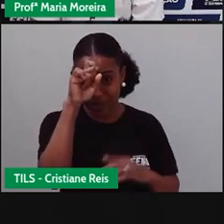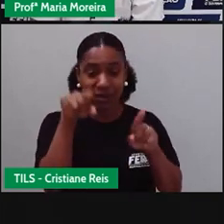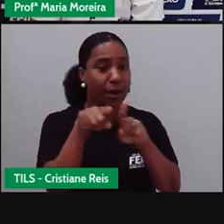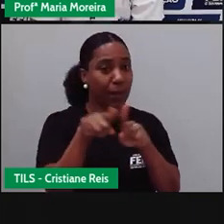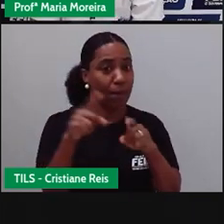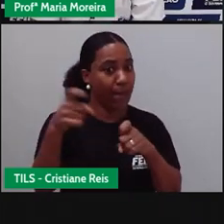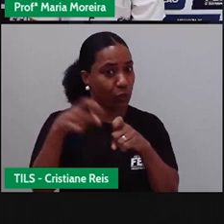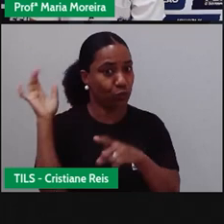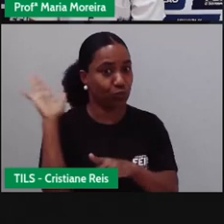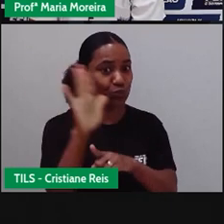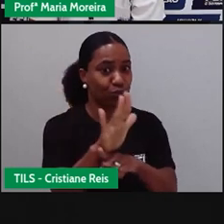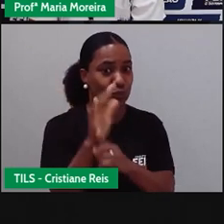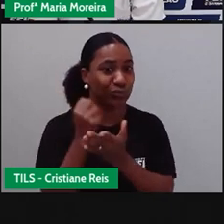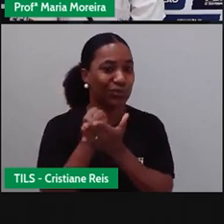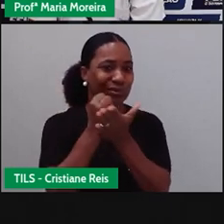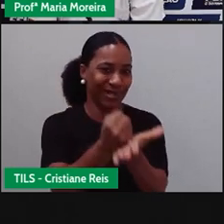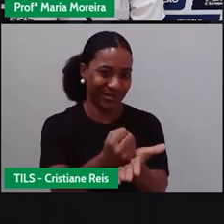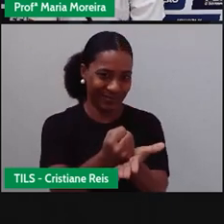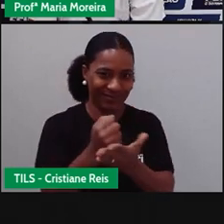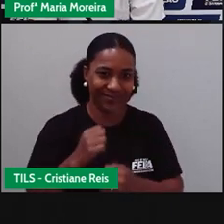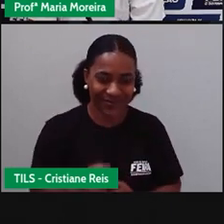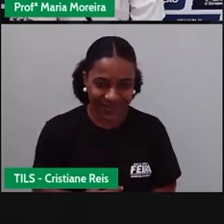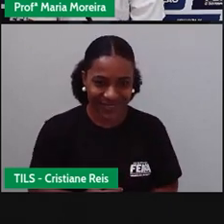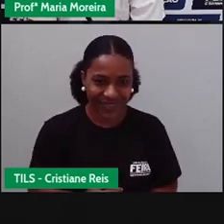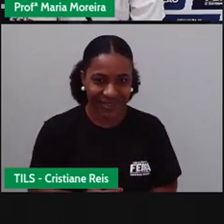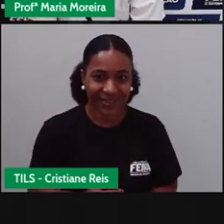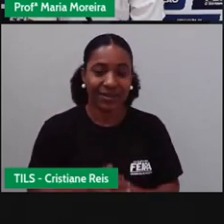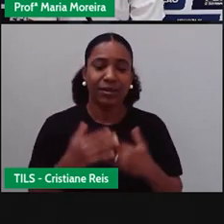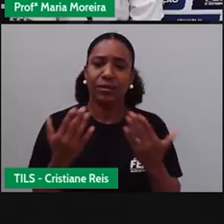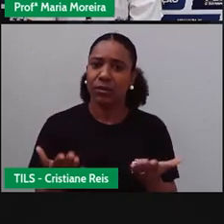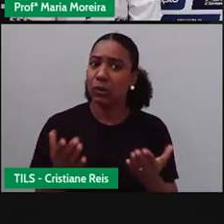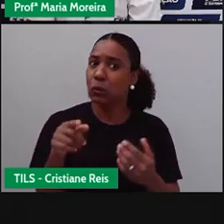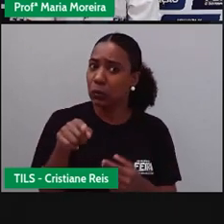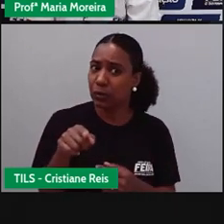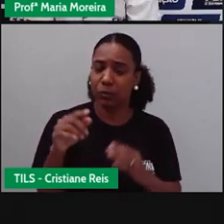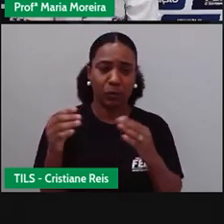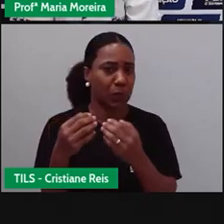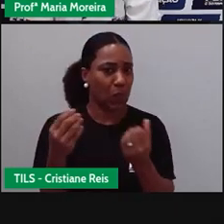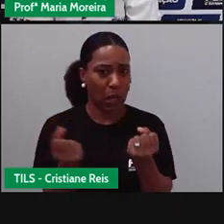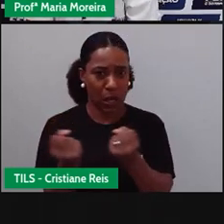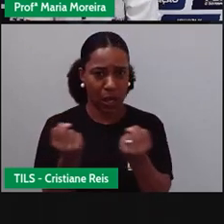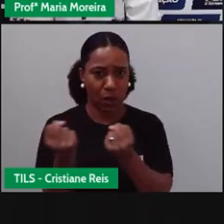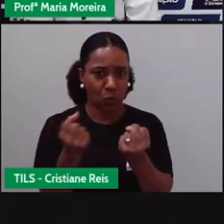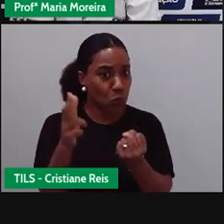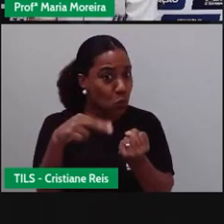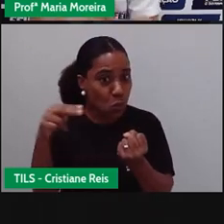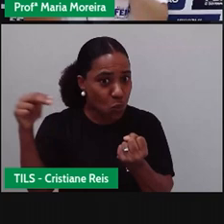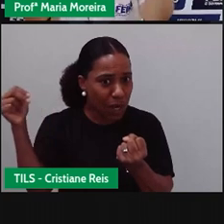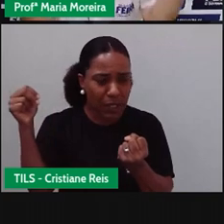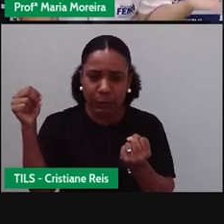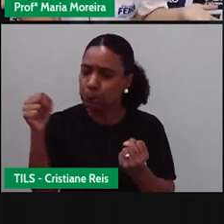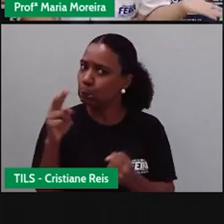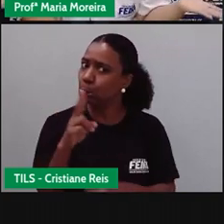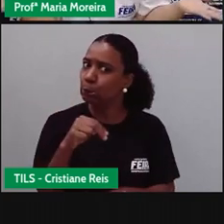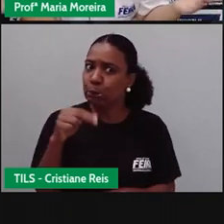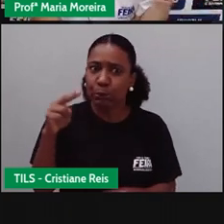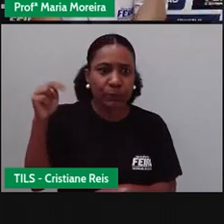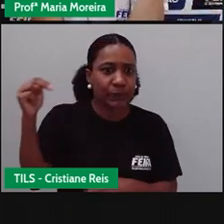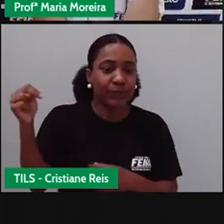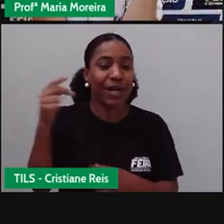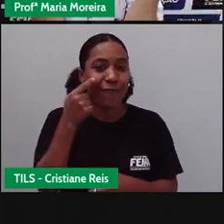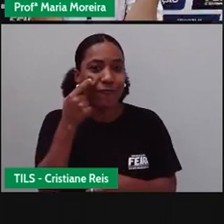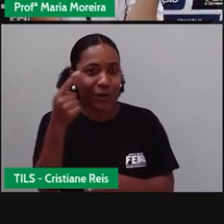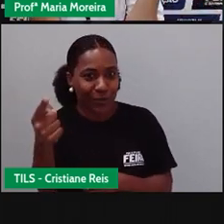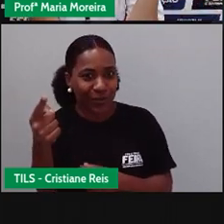rápido possível. Quem nunca utilizou uma ambulância, provavelmente já deve ter visto aí pela cidade.